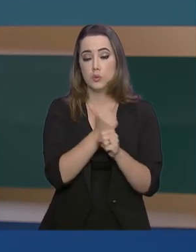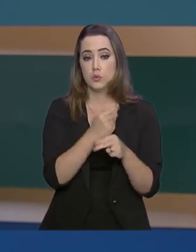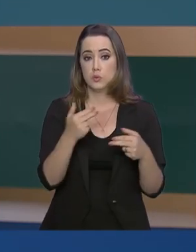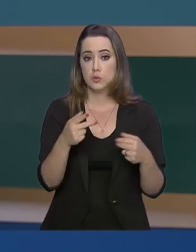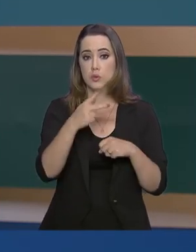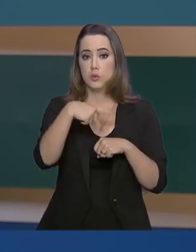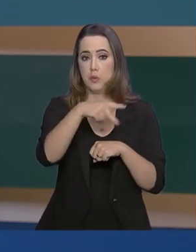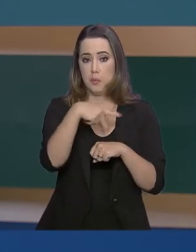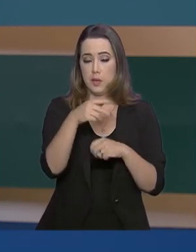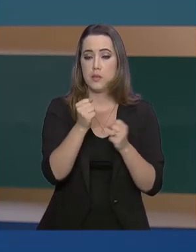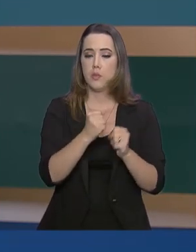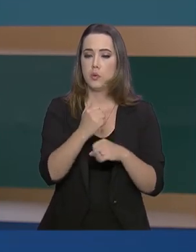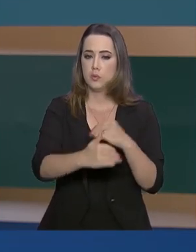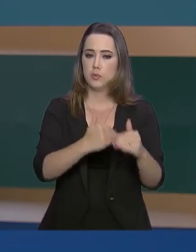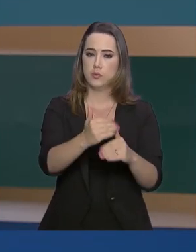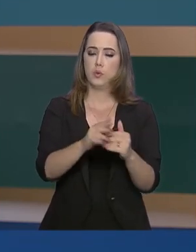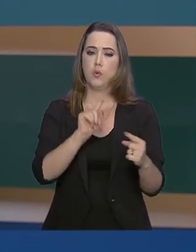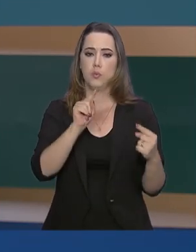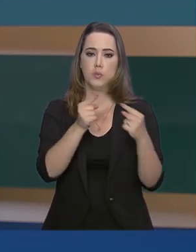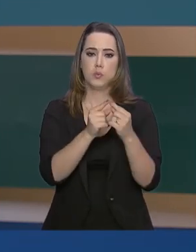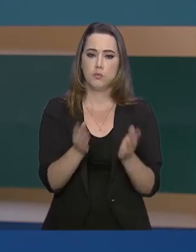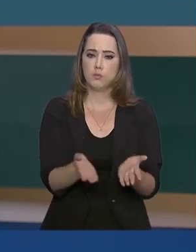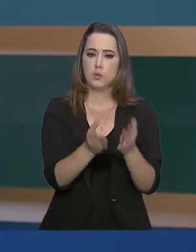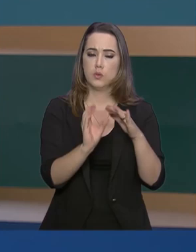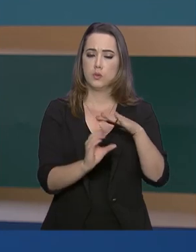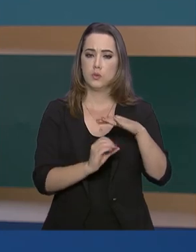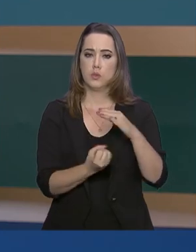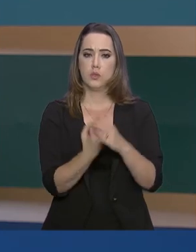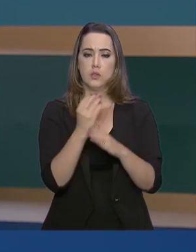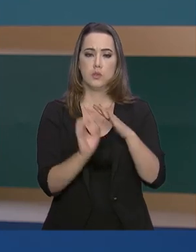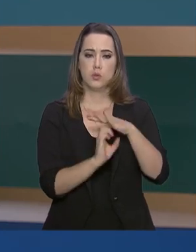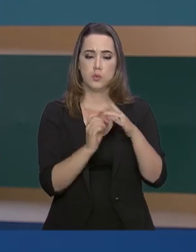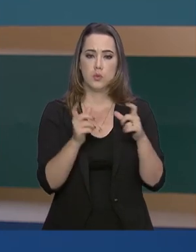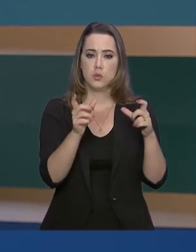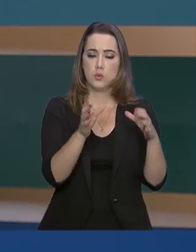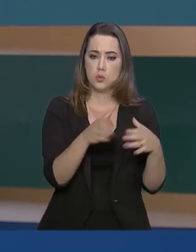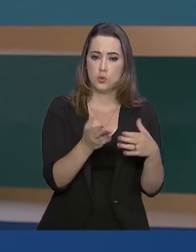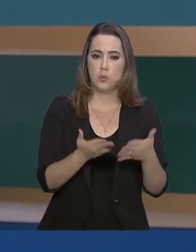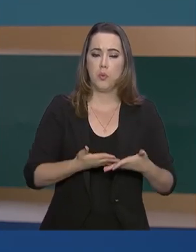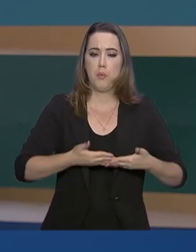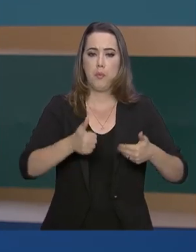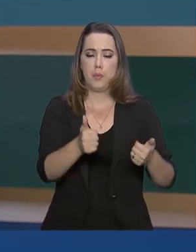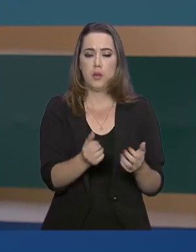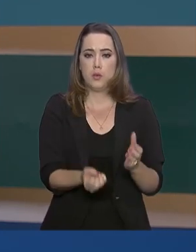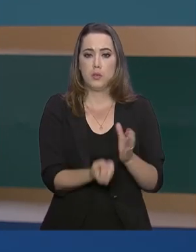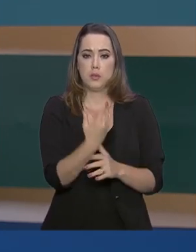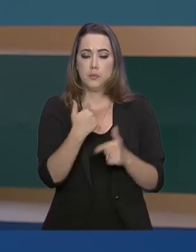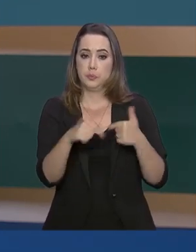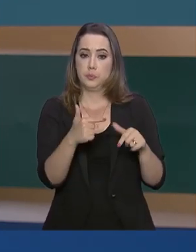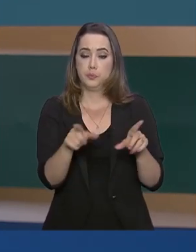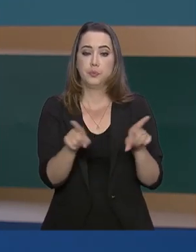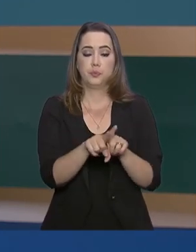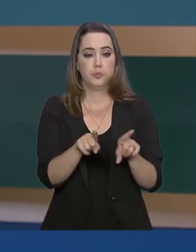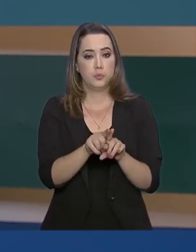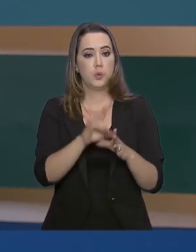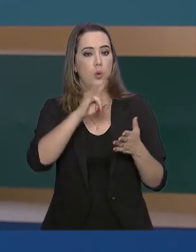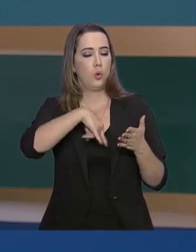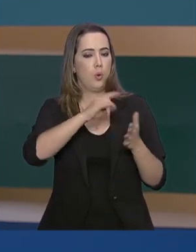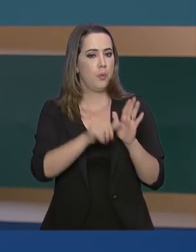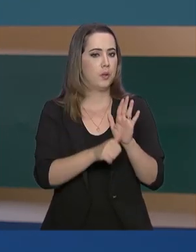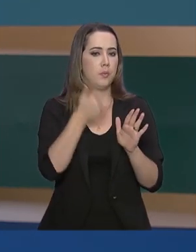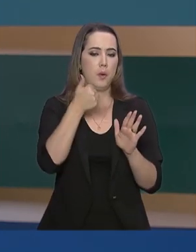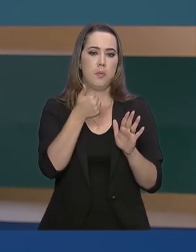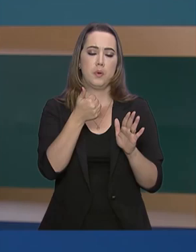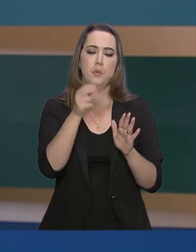segundo o governo, é orientar os investimentos no setor e garantir maior produtividade e geração de empregos. O documento é o primeiro